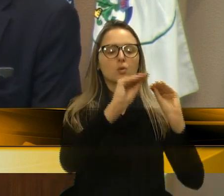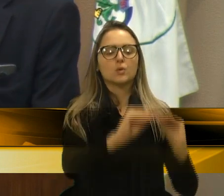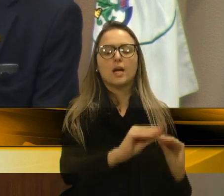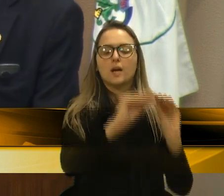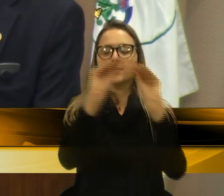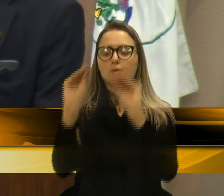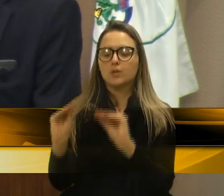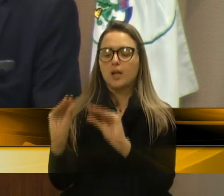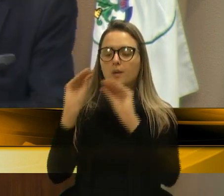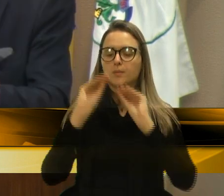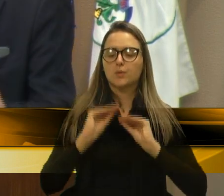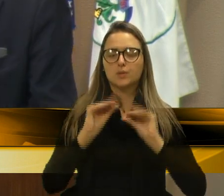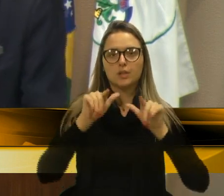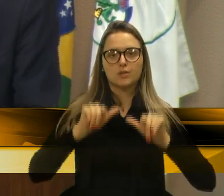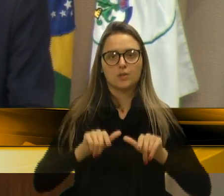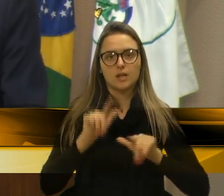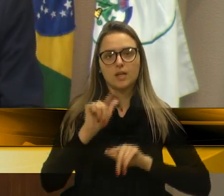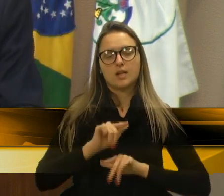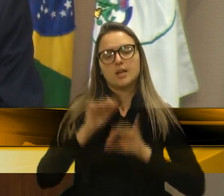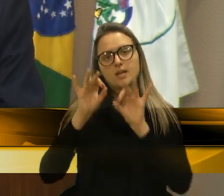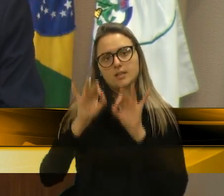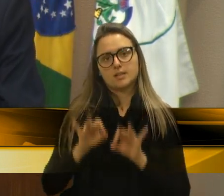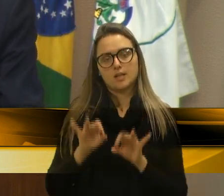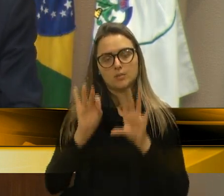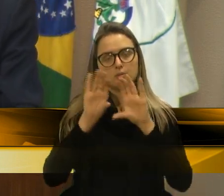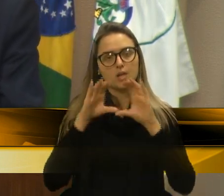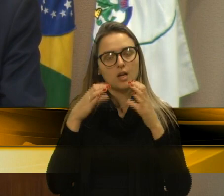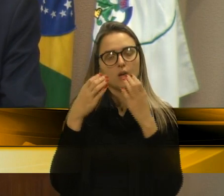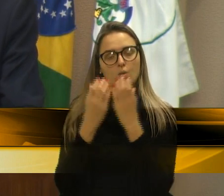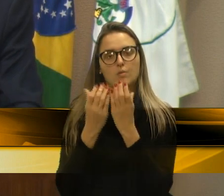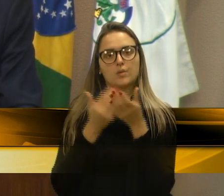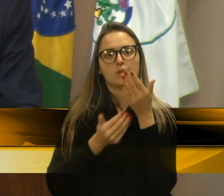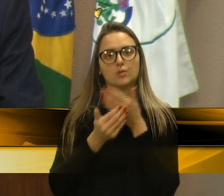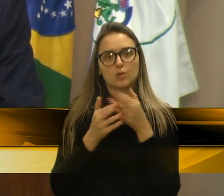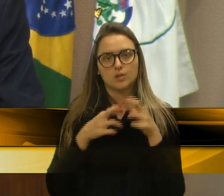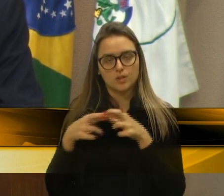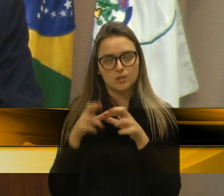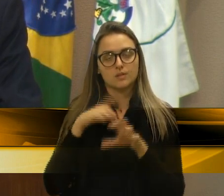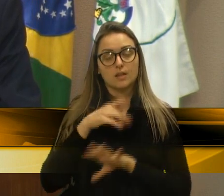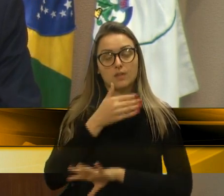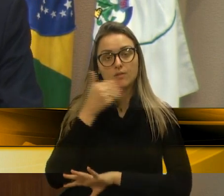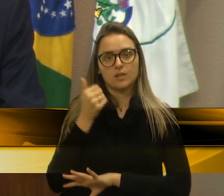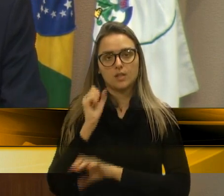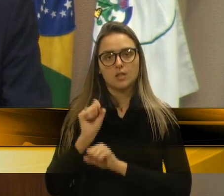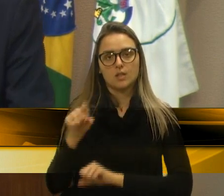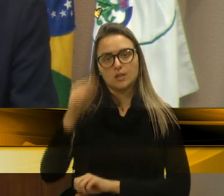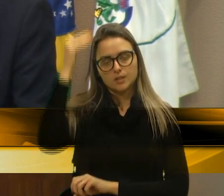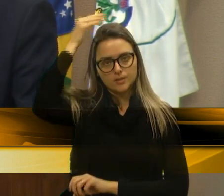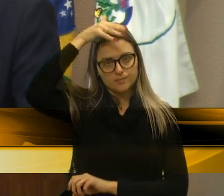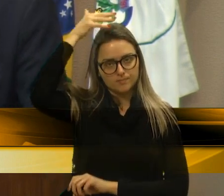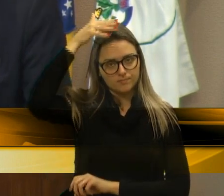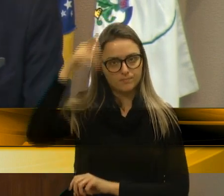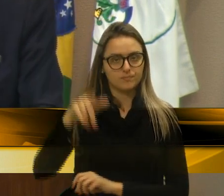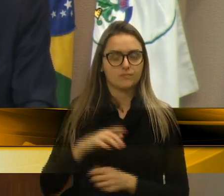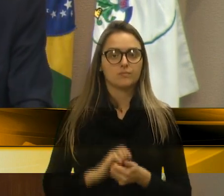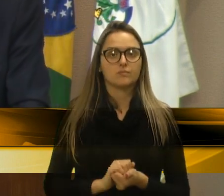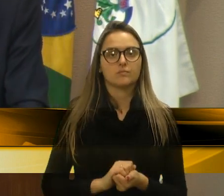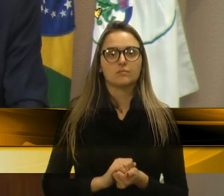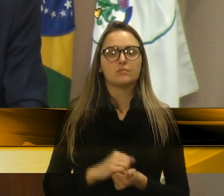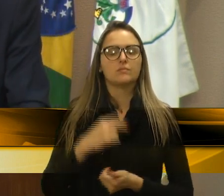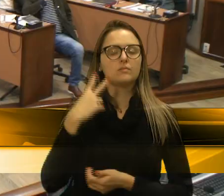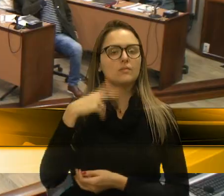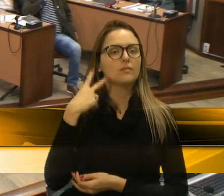e com certeza, a nossa comunidade, o nosso distrito, só ganha com isso. Sua parte, vereador Tomé. Vereador,